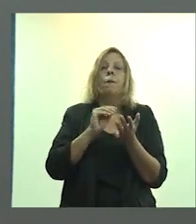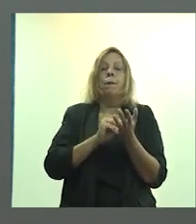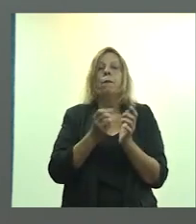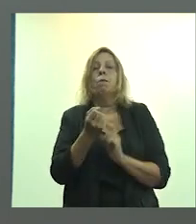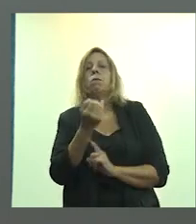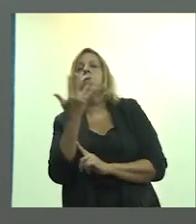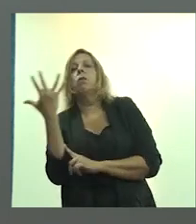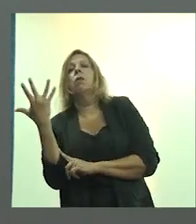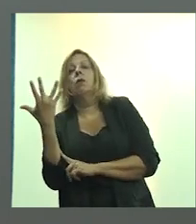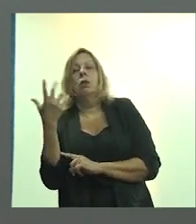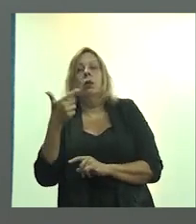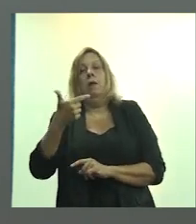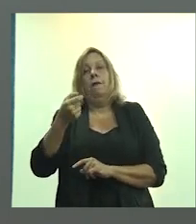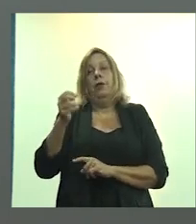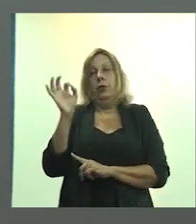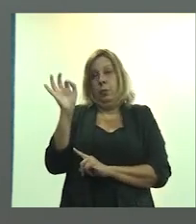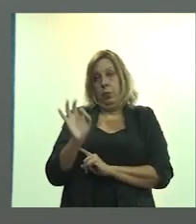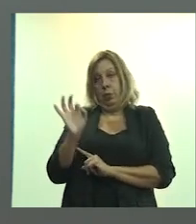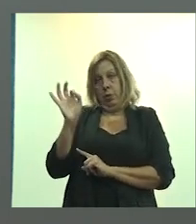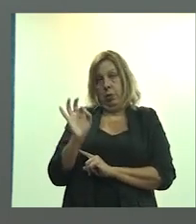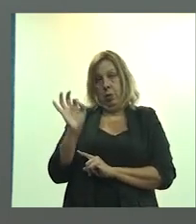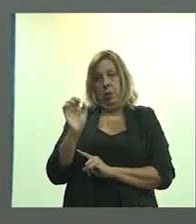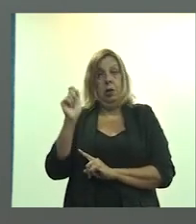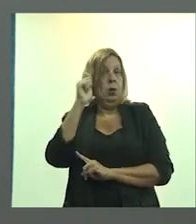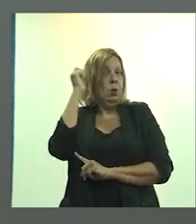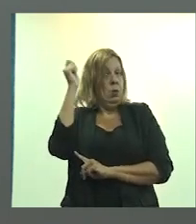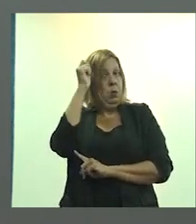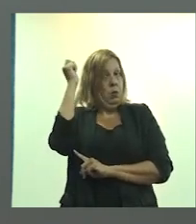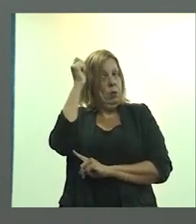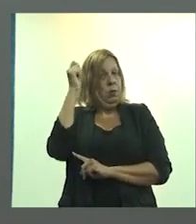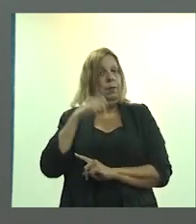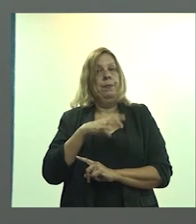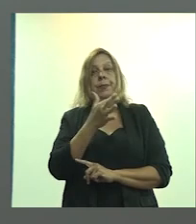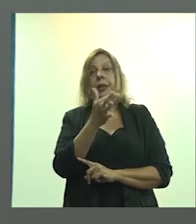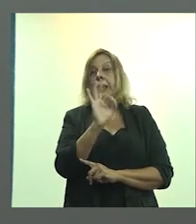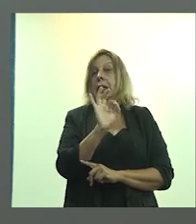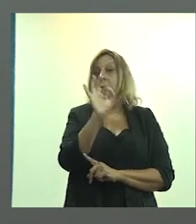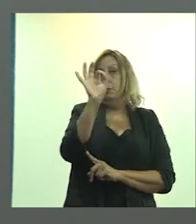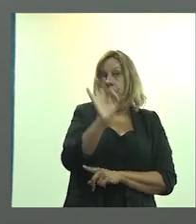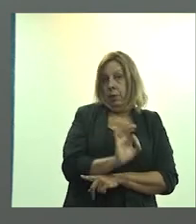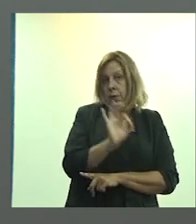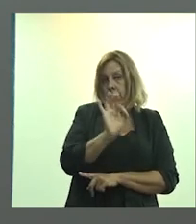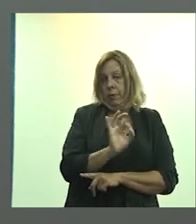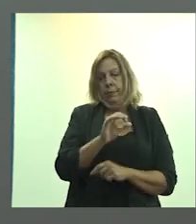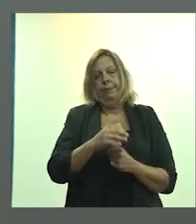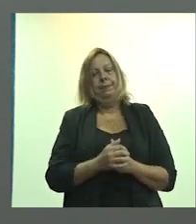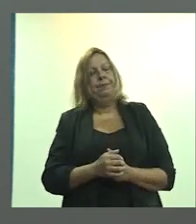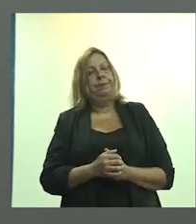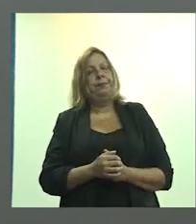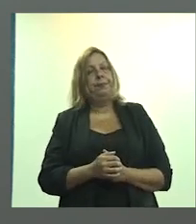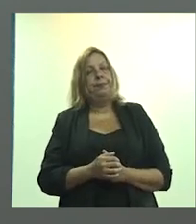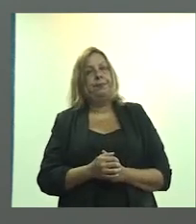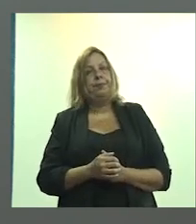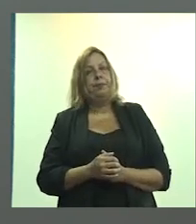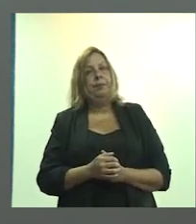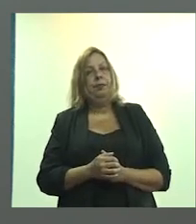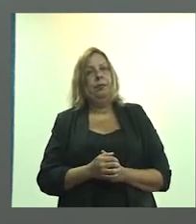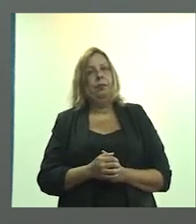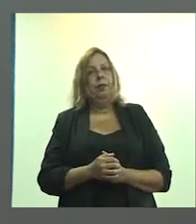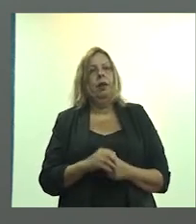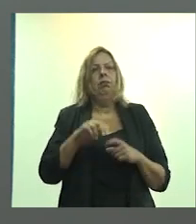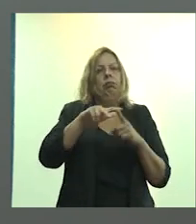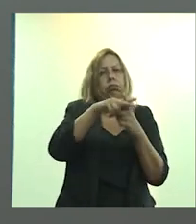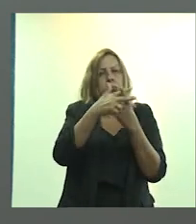quantitativo é de 20%, no Rio Grande do Sul ele representa 10%, e as melhorias,